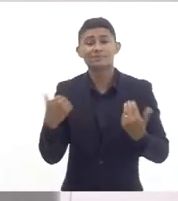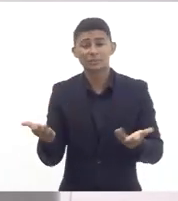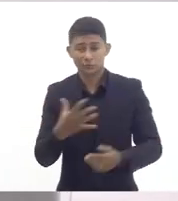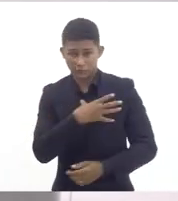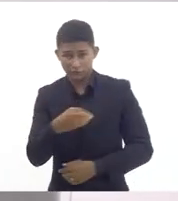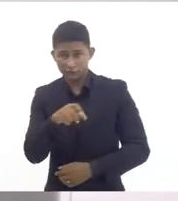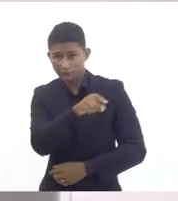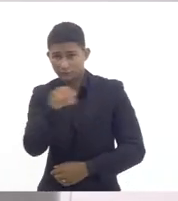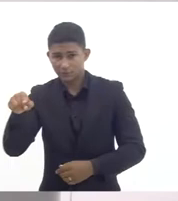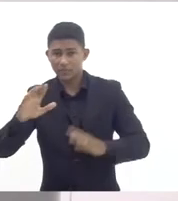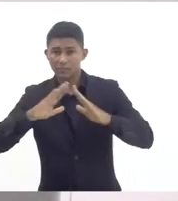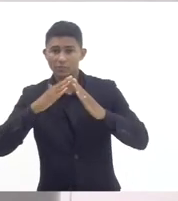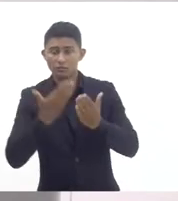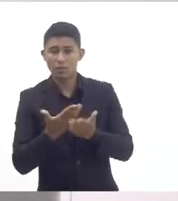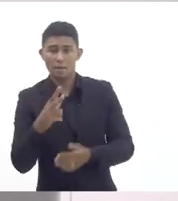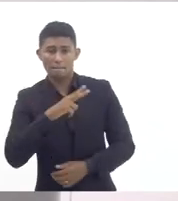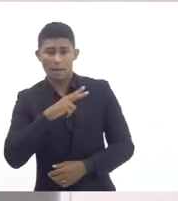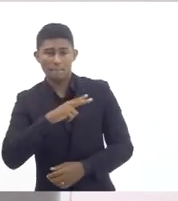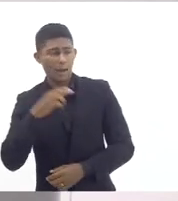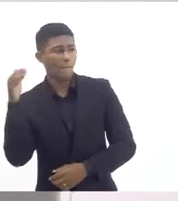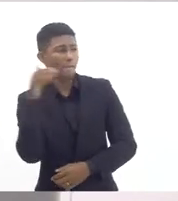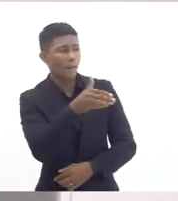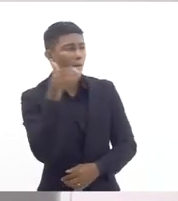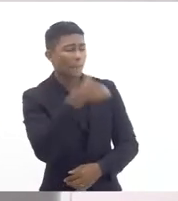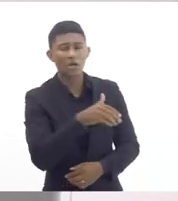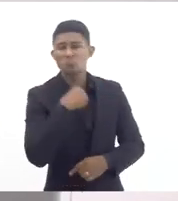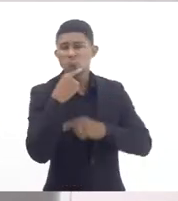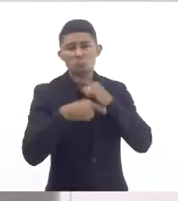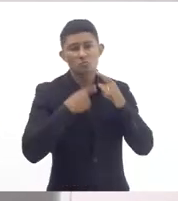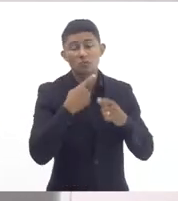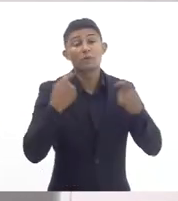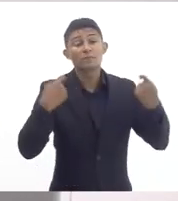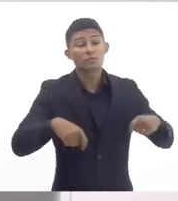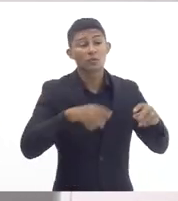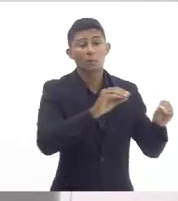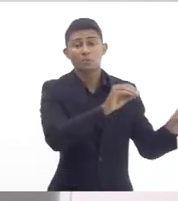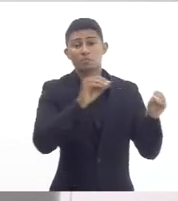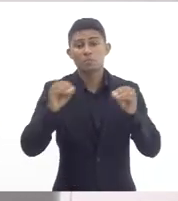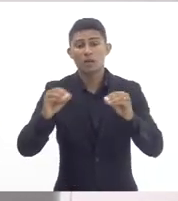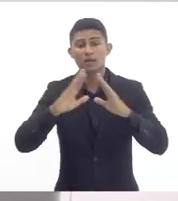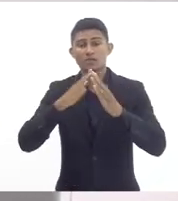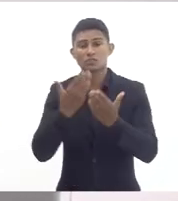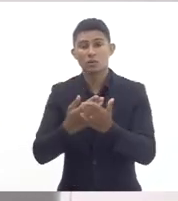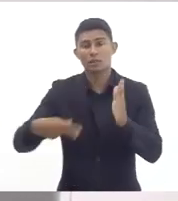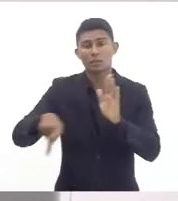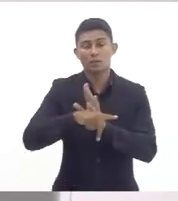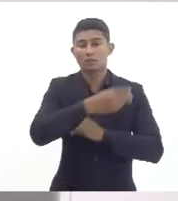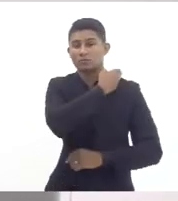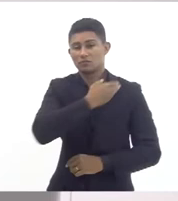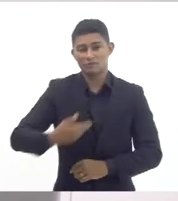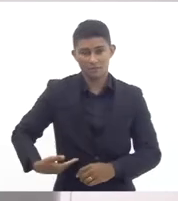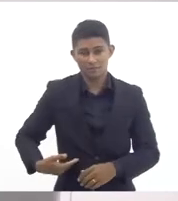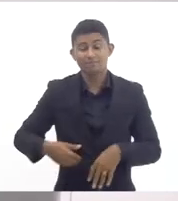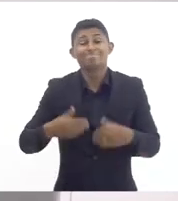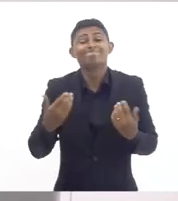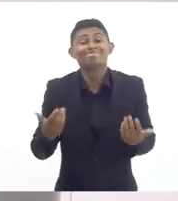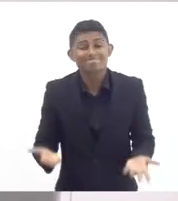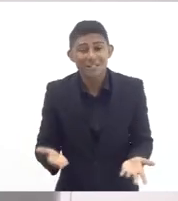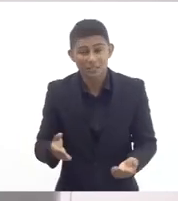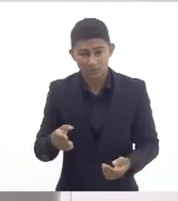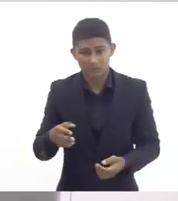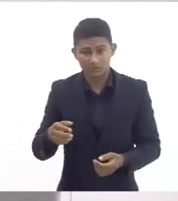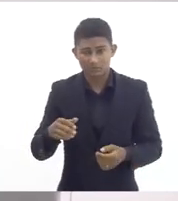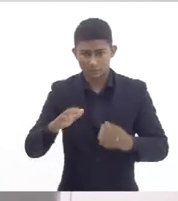pressionou ainda mais a rede pública e a rede pública ela arruma artifícios de tentar maquiar